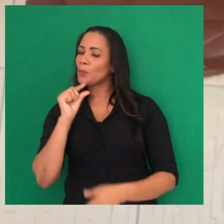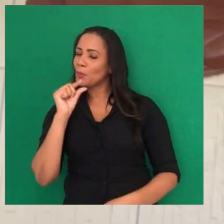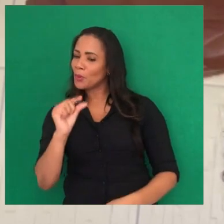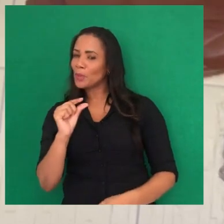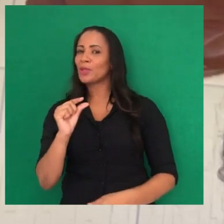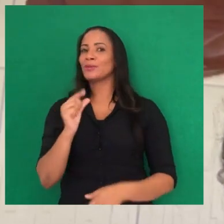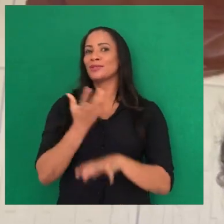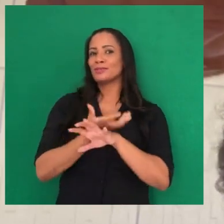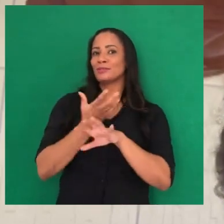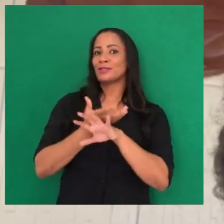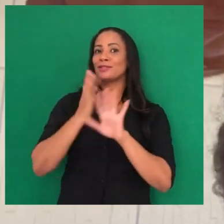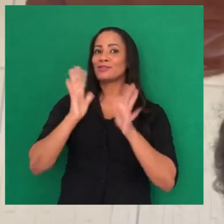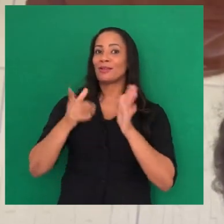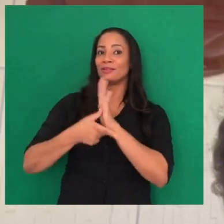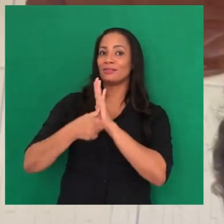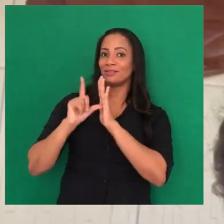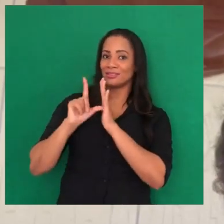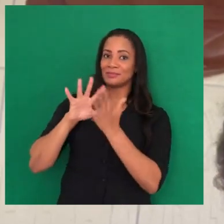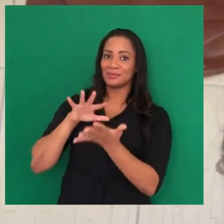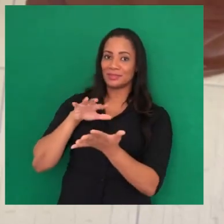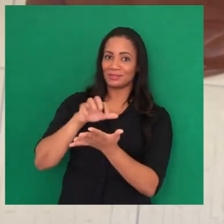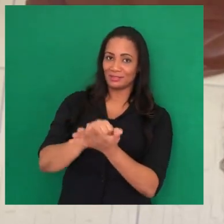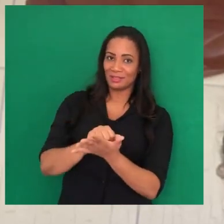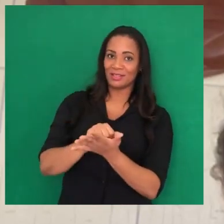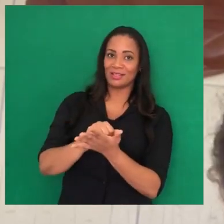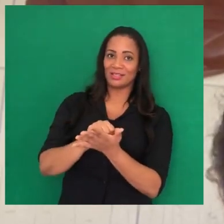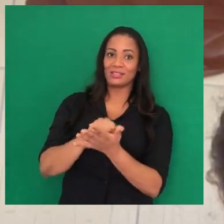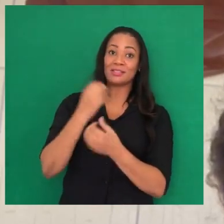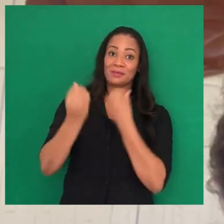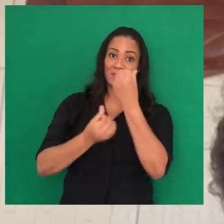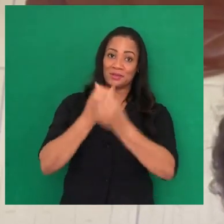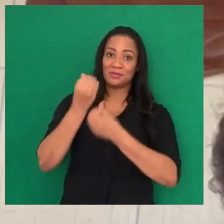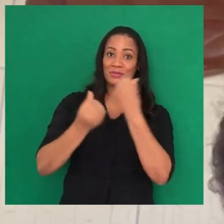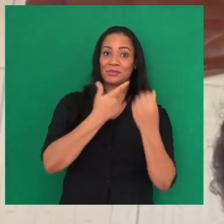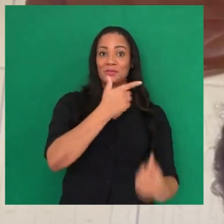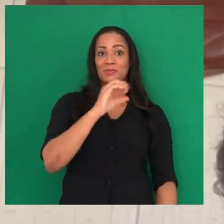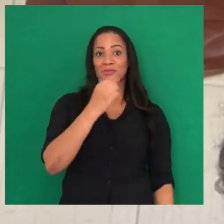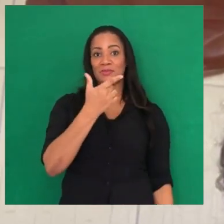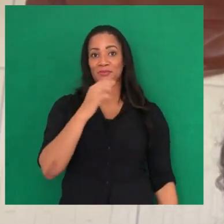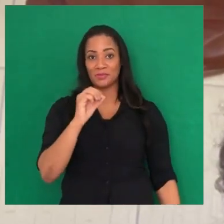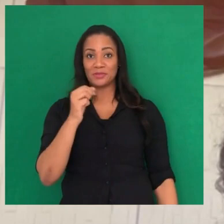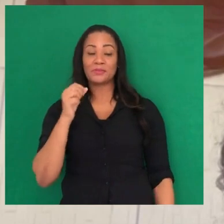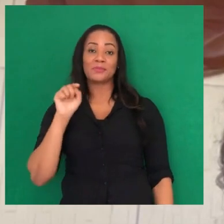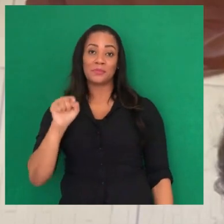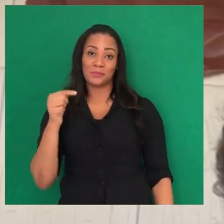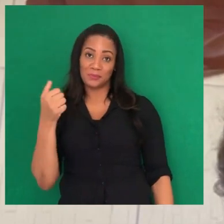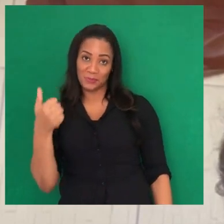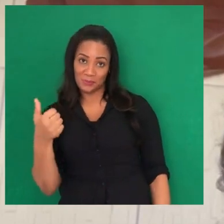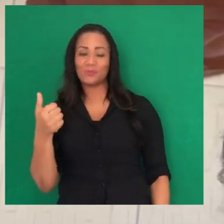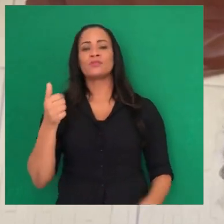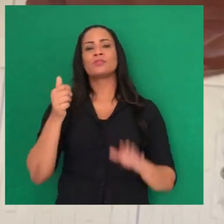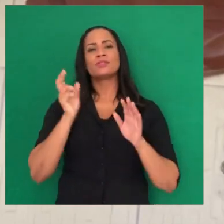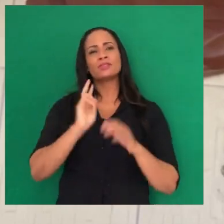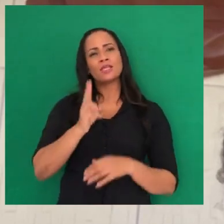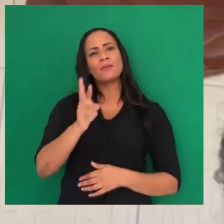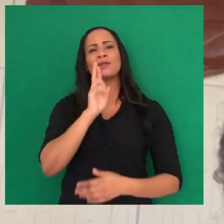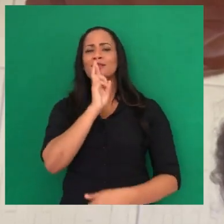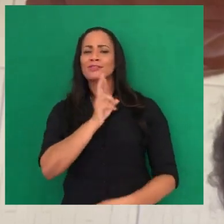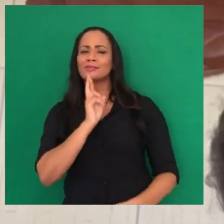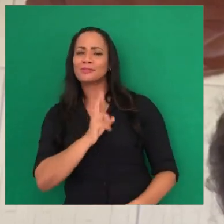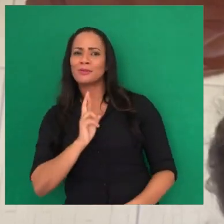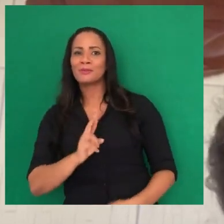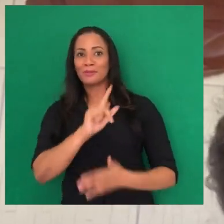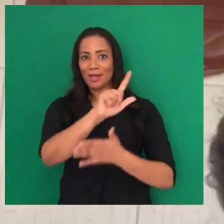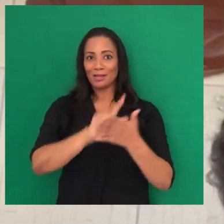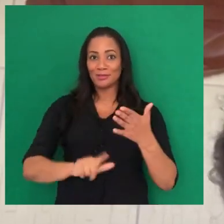um pouquinho das disciplinas que eu já me matriculei no semestre de 2020.1. Cada dia resolvo uma